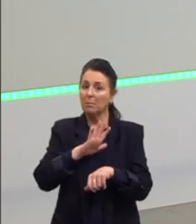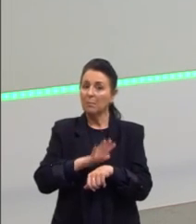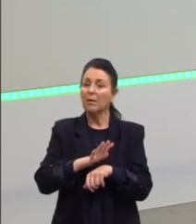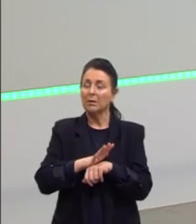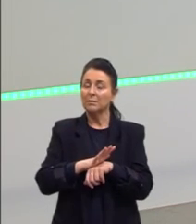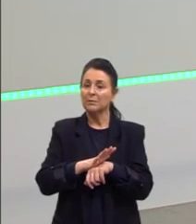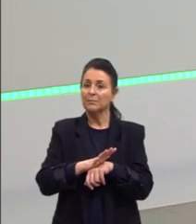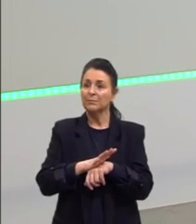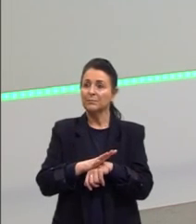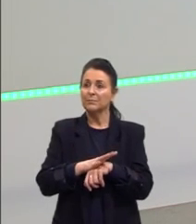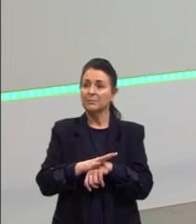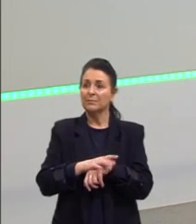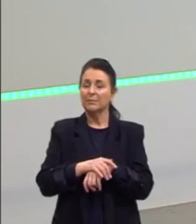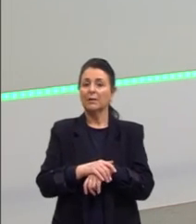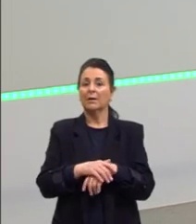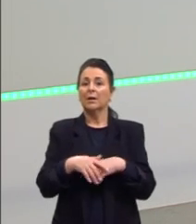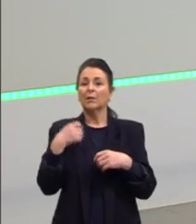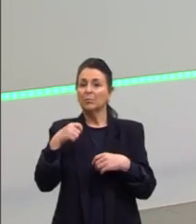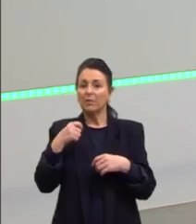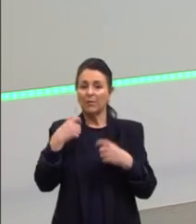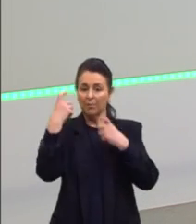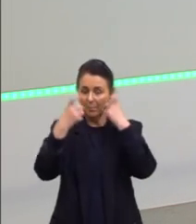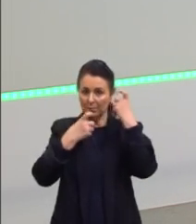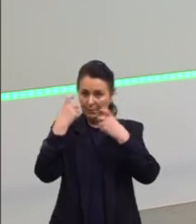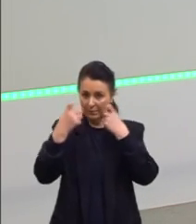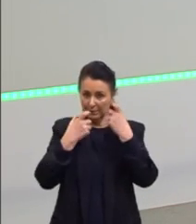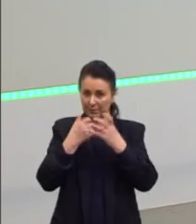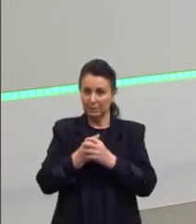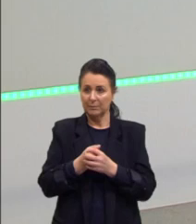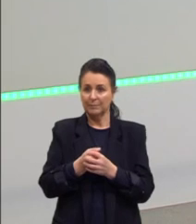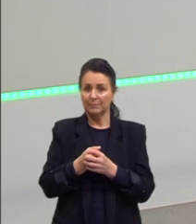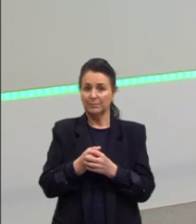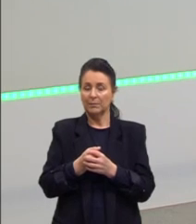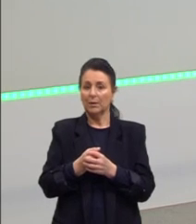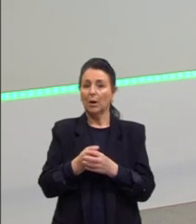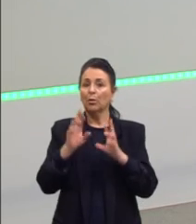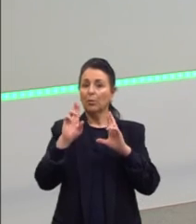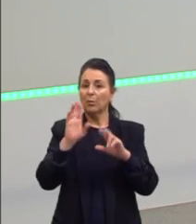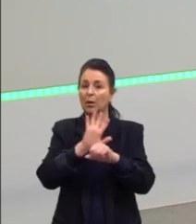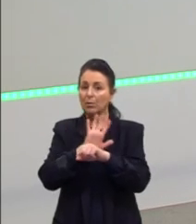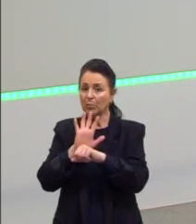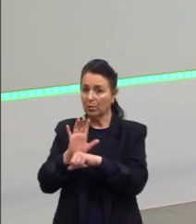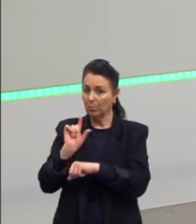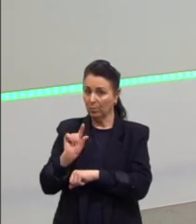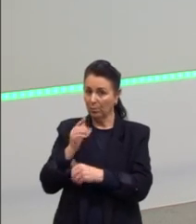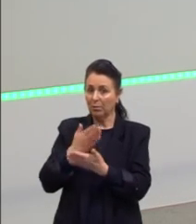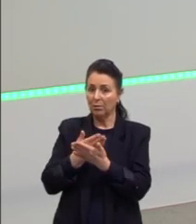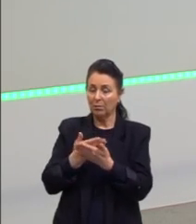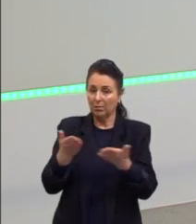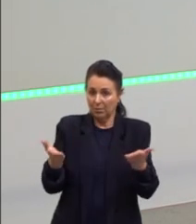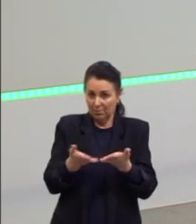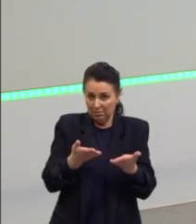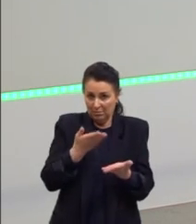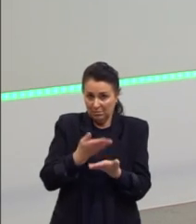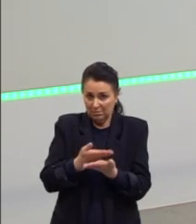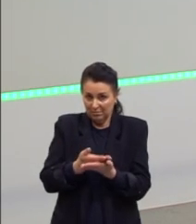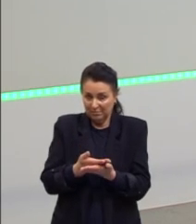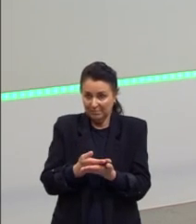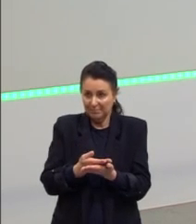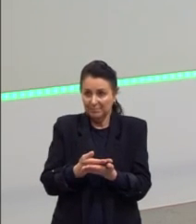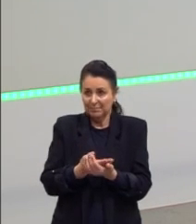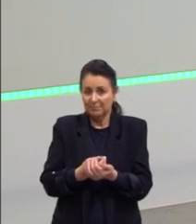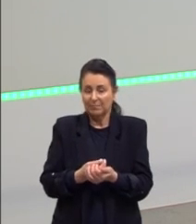vai dar certo. Não se descabela, vai dar tudo certo. Gente, espero que eu tenha ajudado vocês nessa aula.